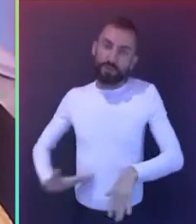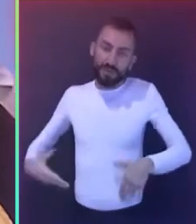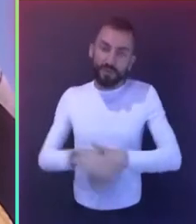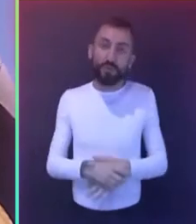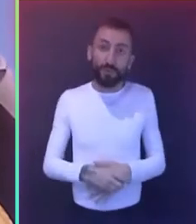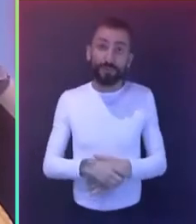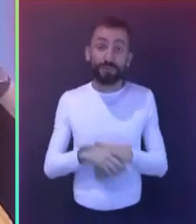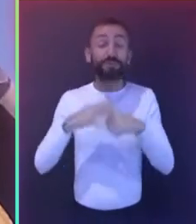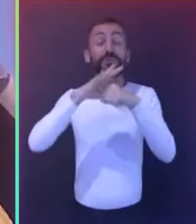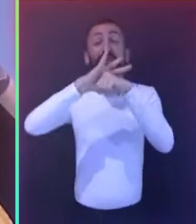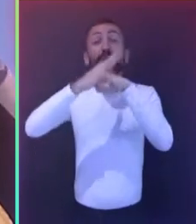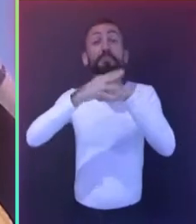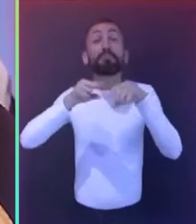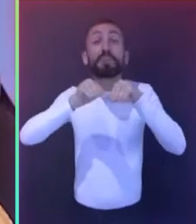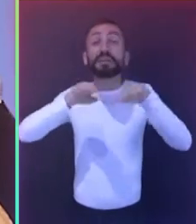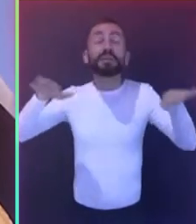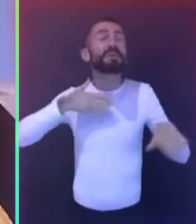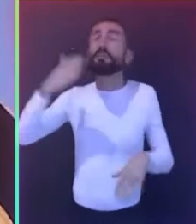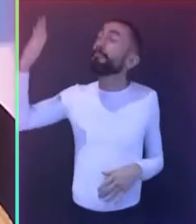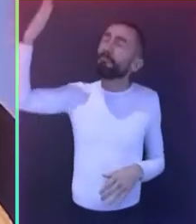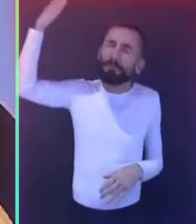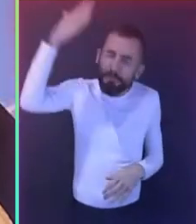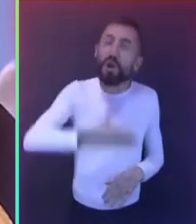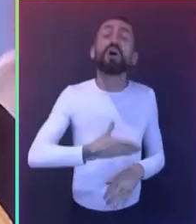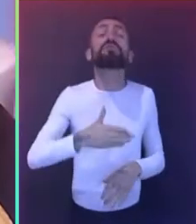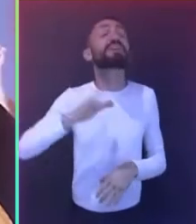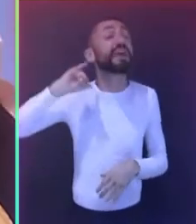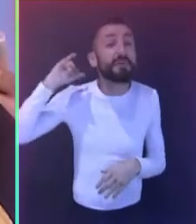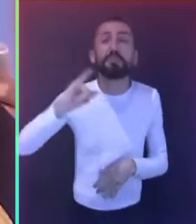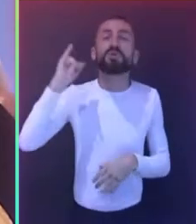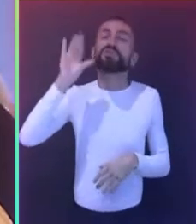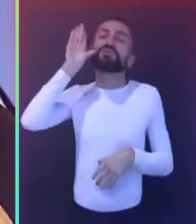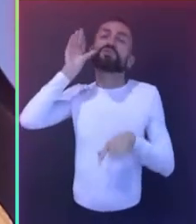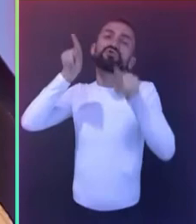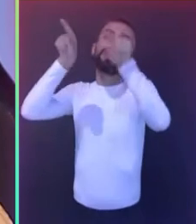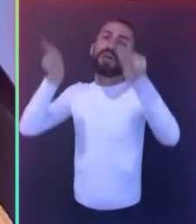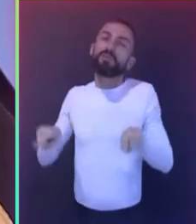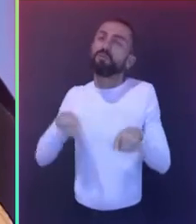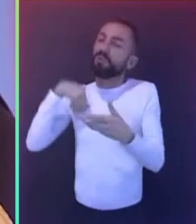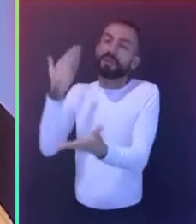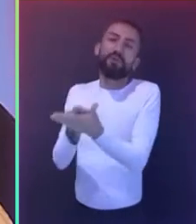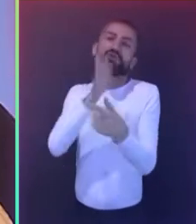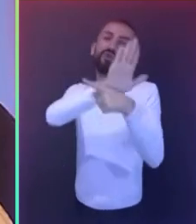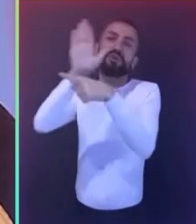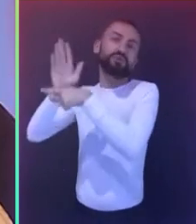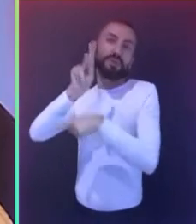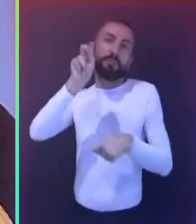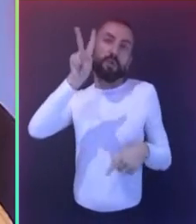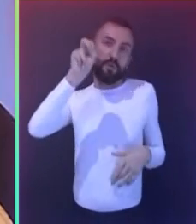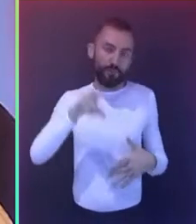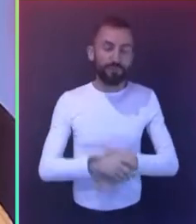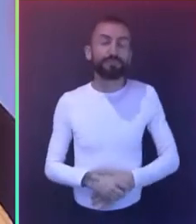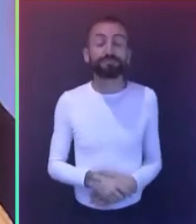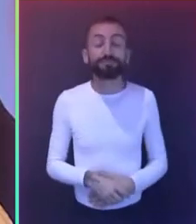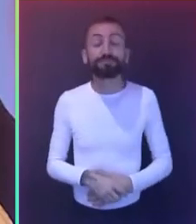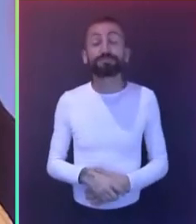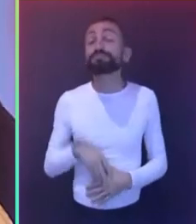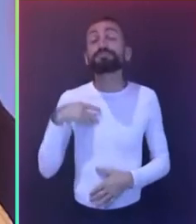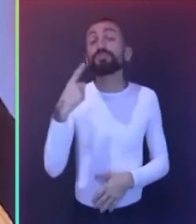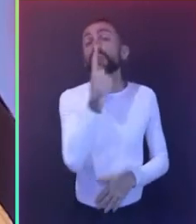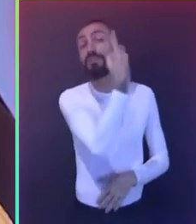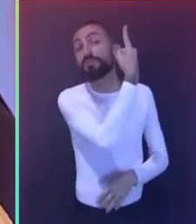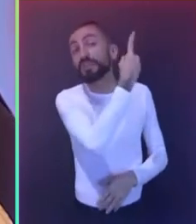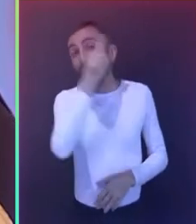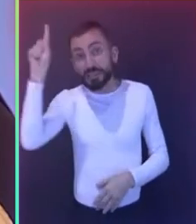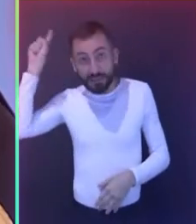escancarou de vez o papel estratégico que representam para a população. Quero finalizar dizendo que, a